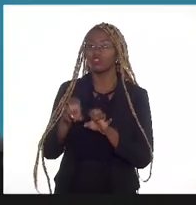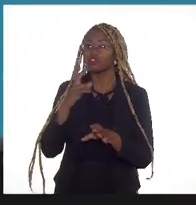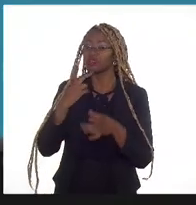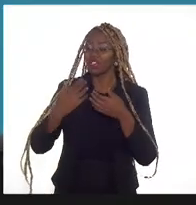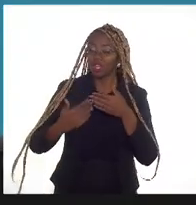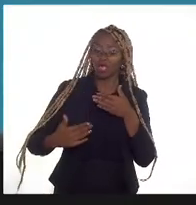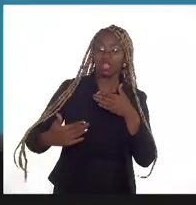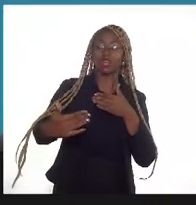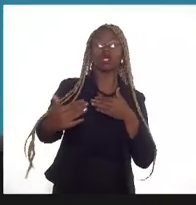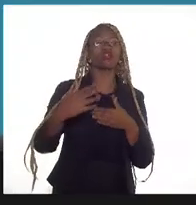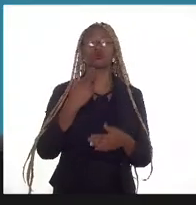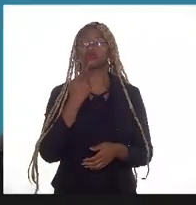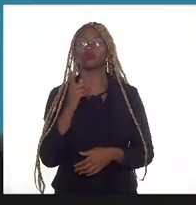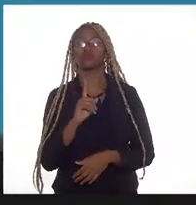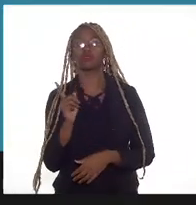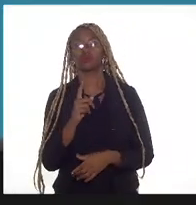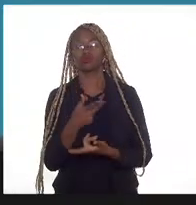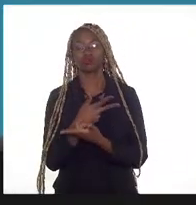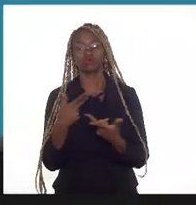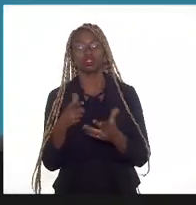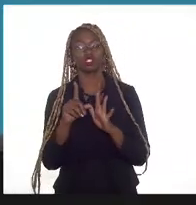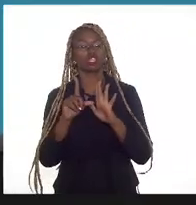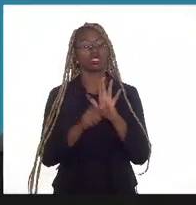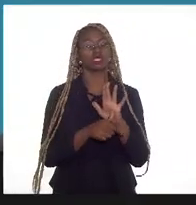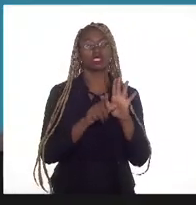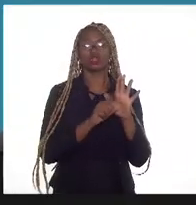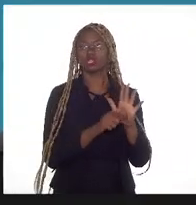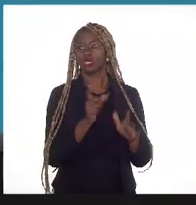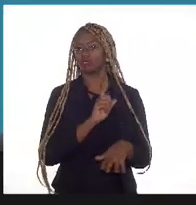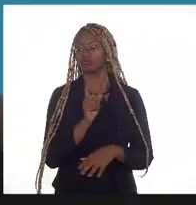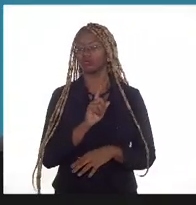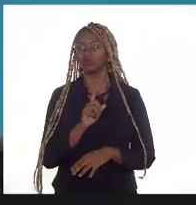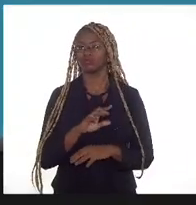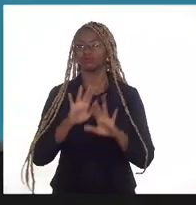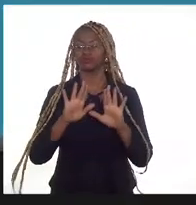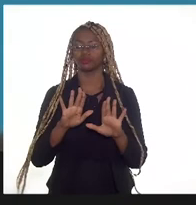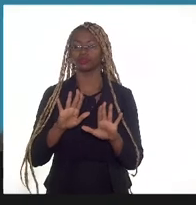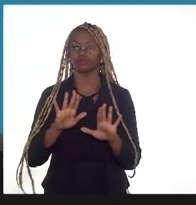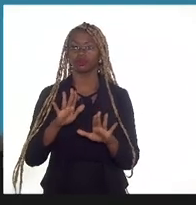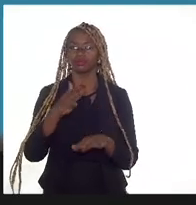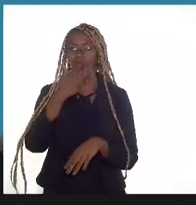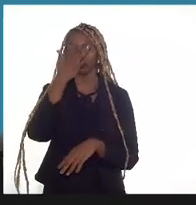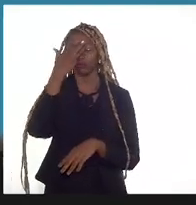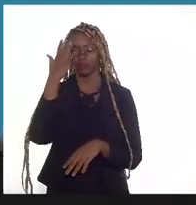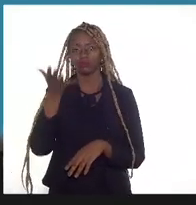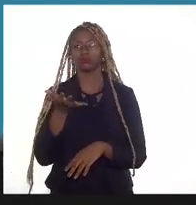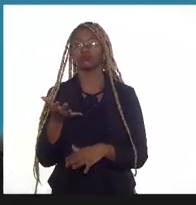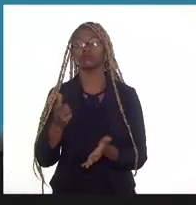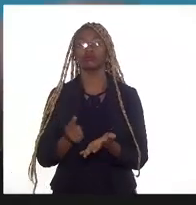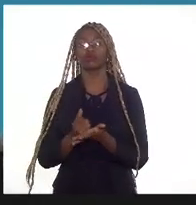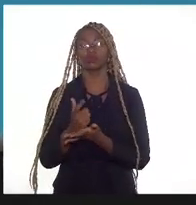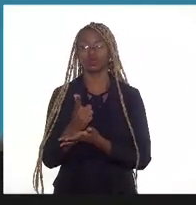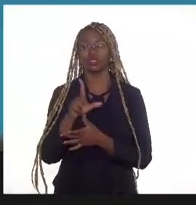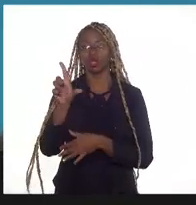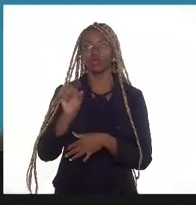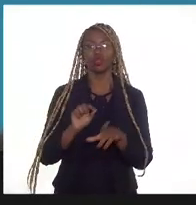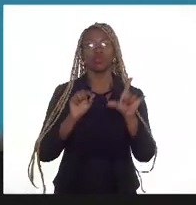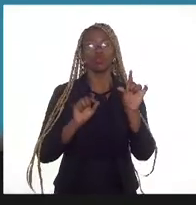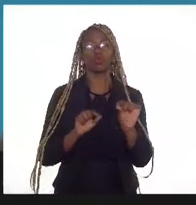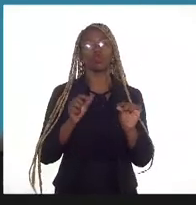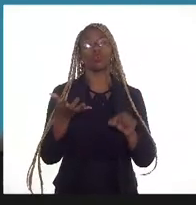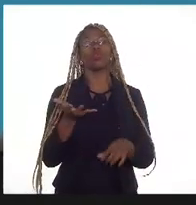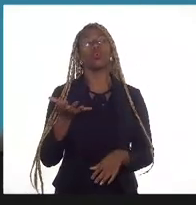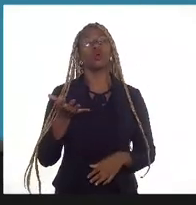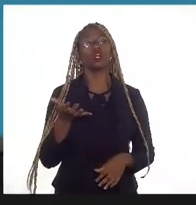estou falando de questões do tipo atrasos e aí sim, quando o investidor optou por fazer uma